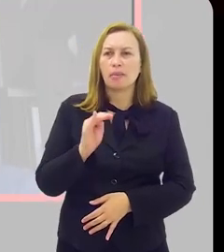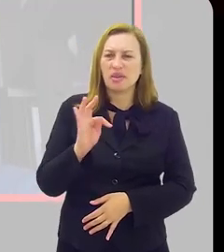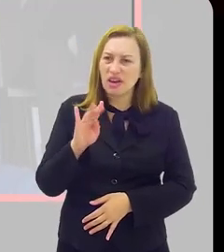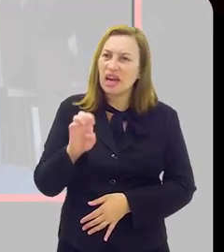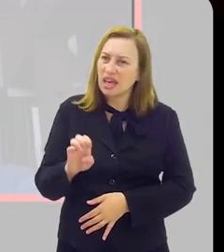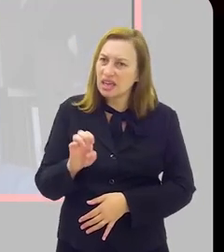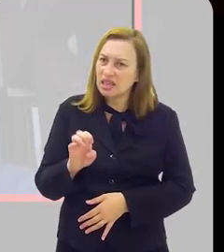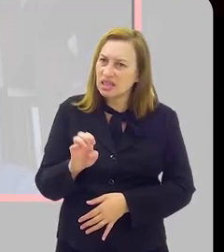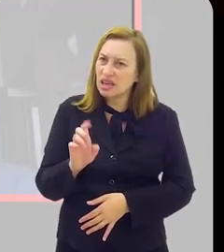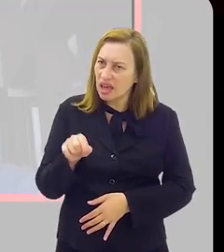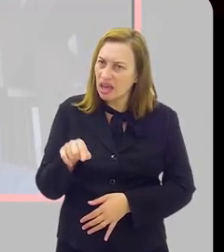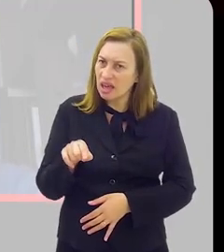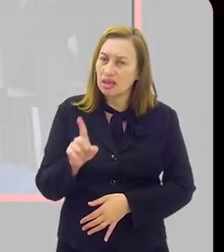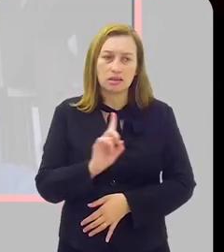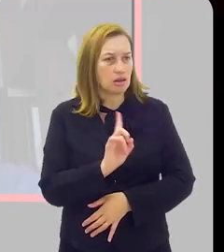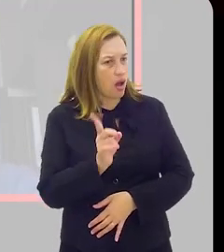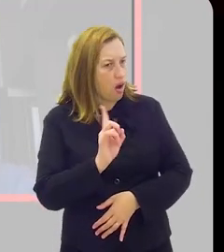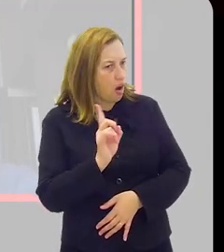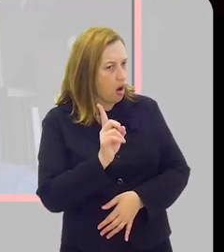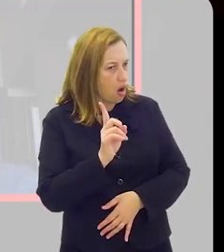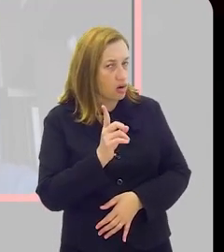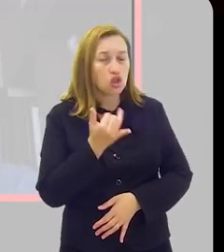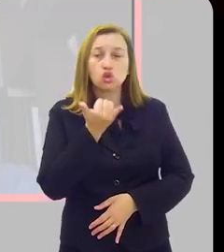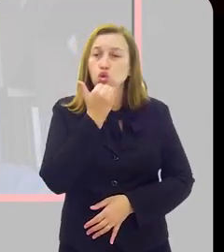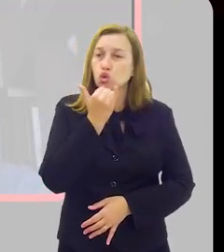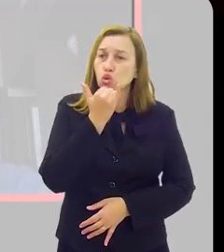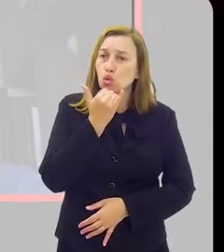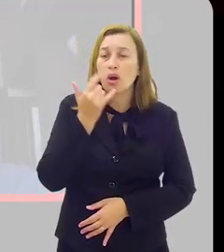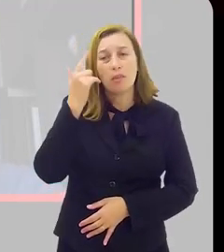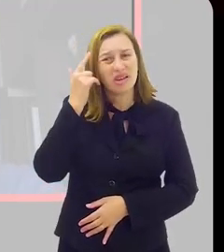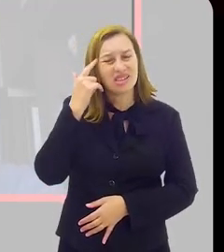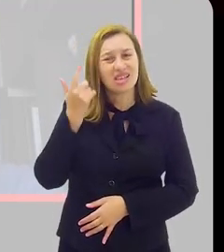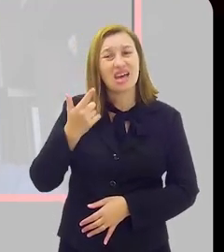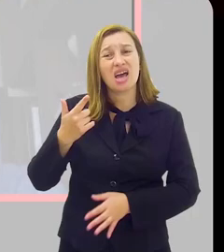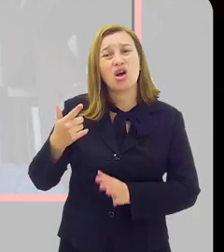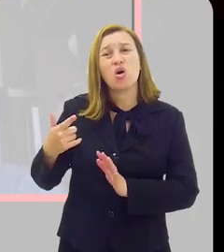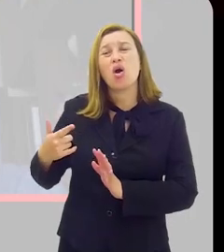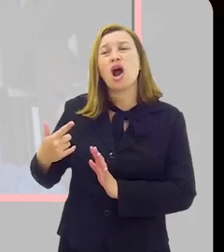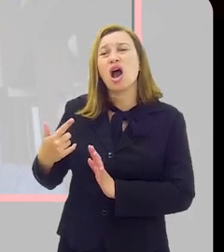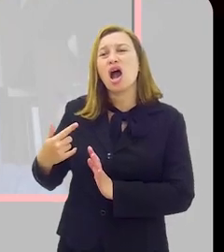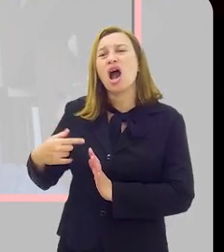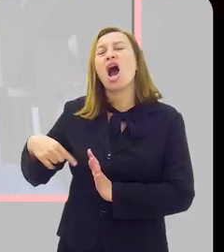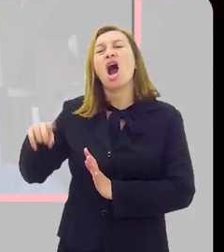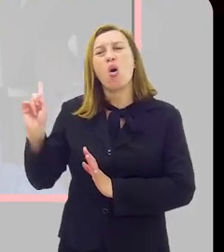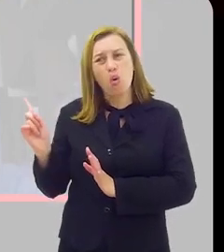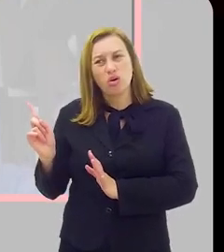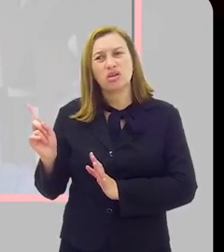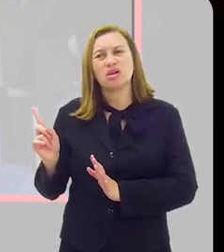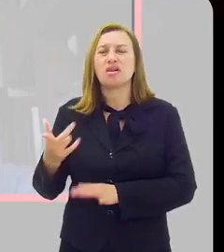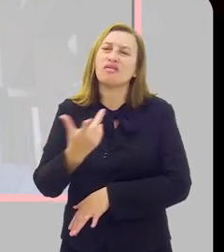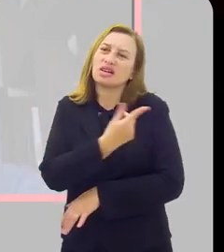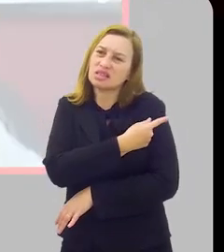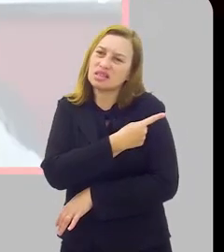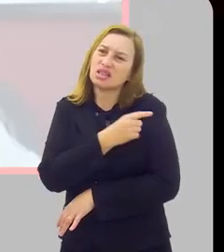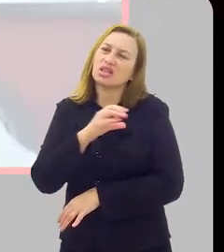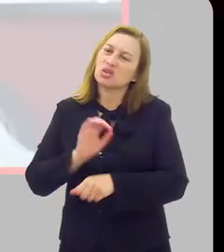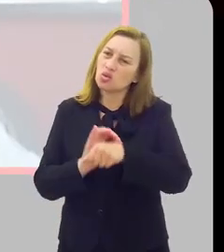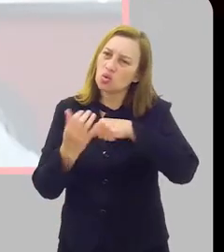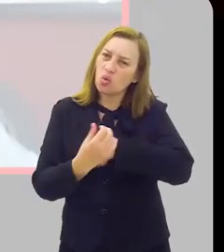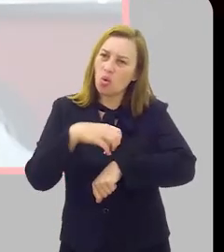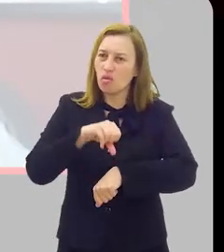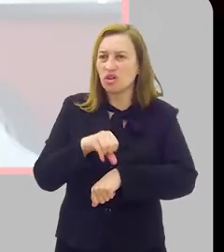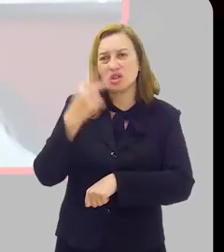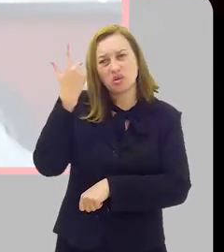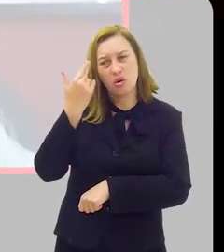vacina bivalente, você está dizendo? Não, ainda não. Desculpa, eu achei que fosse a vacinação de Covid normal, que já está